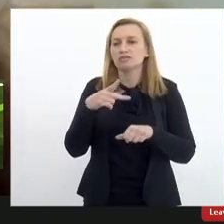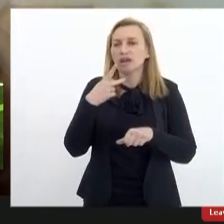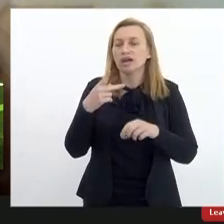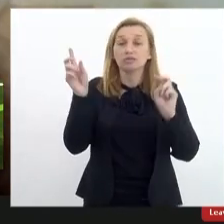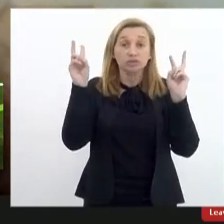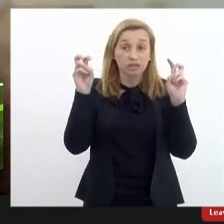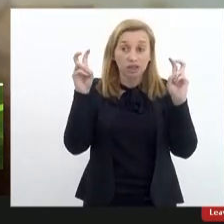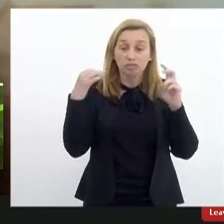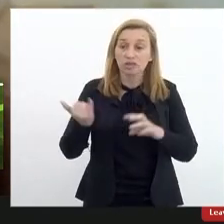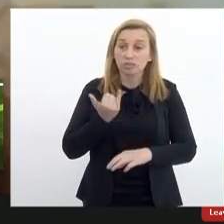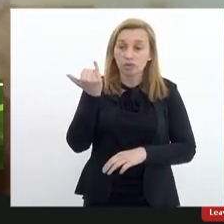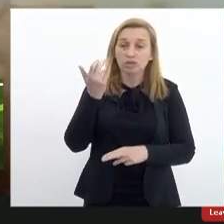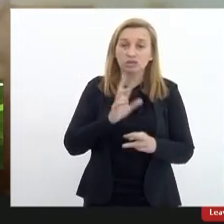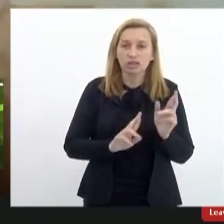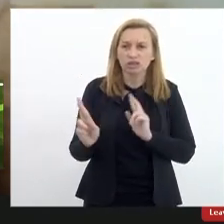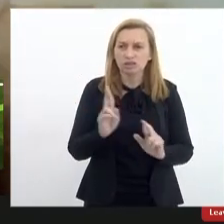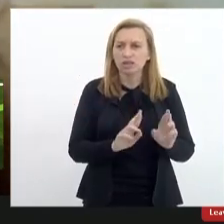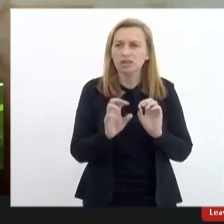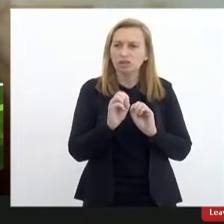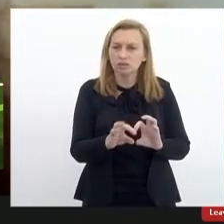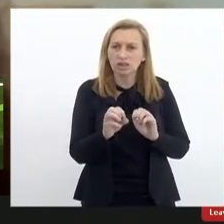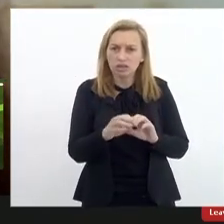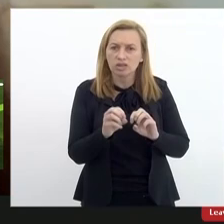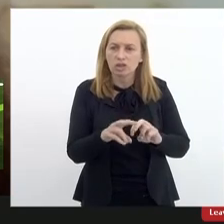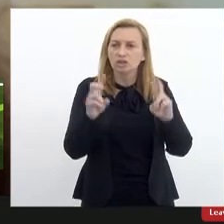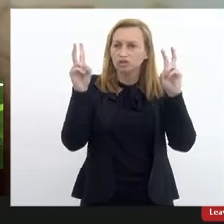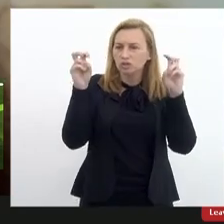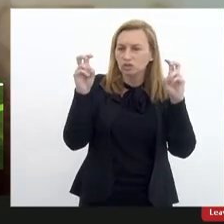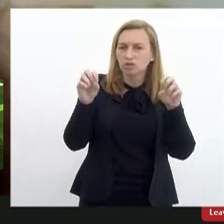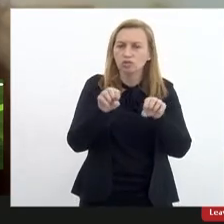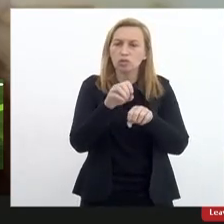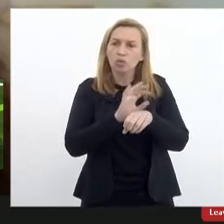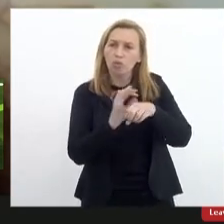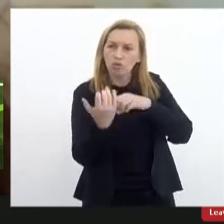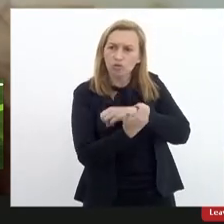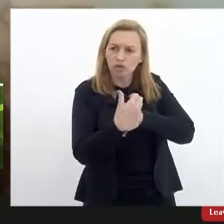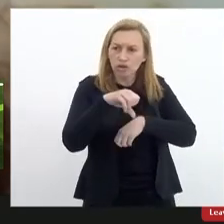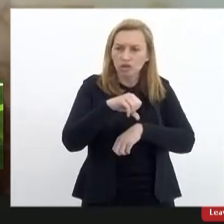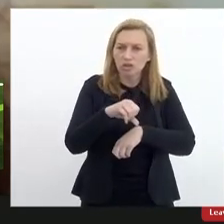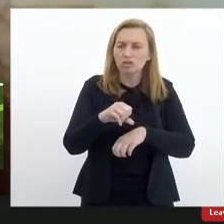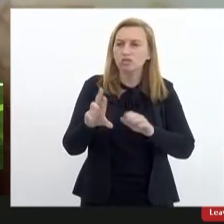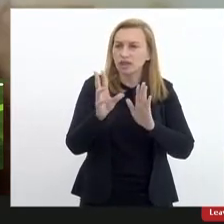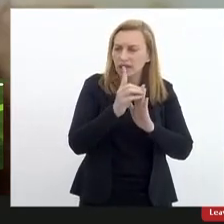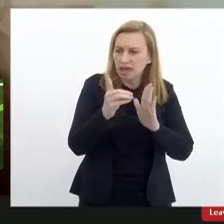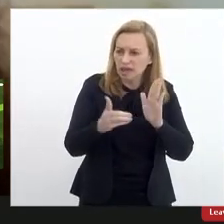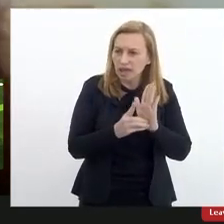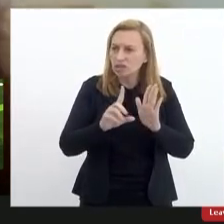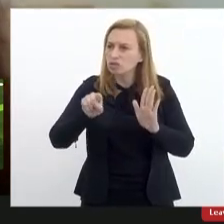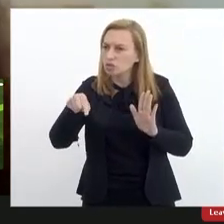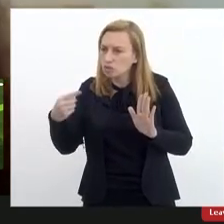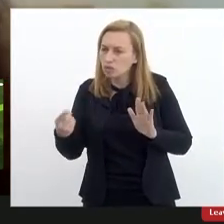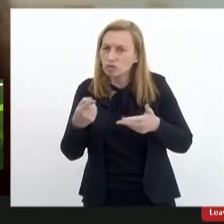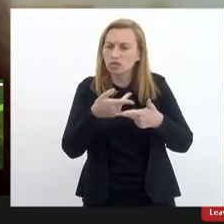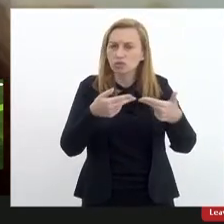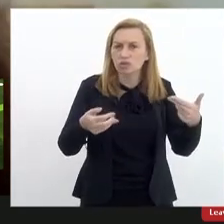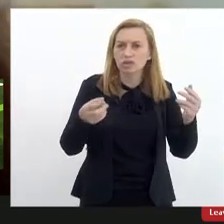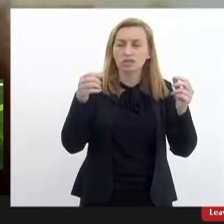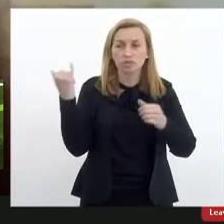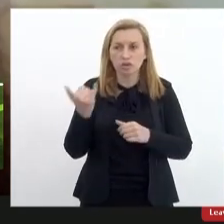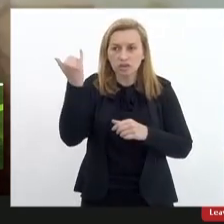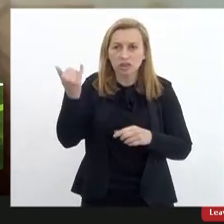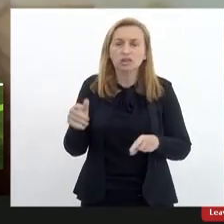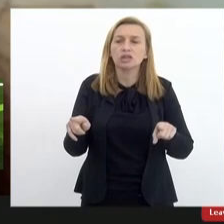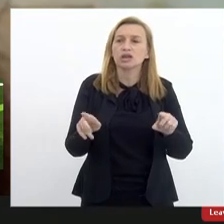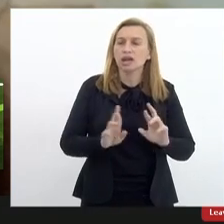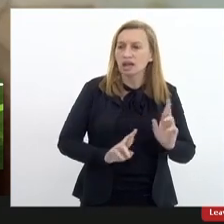relevantes relacionados da educação na questão do COVID da aplicação do decreto entre outros pontos importantes em